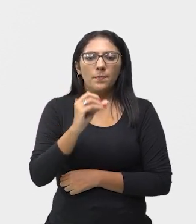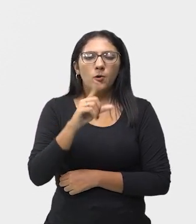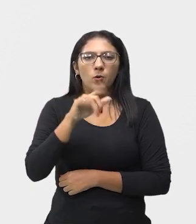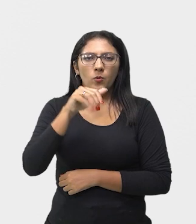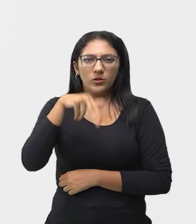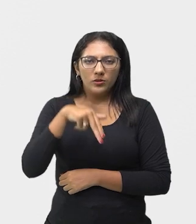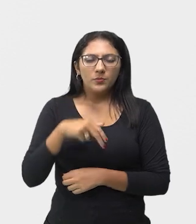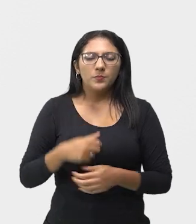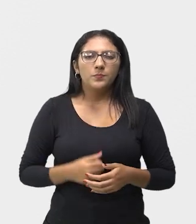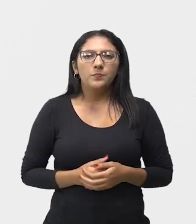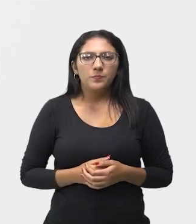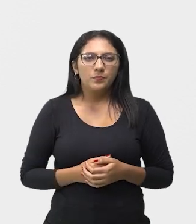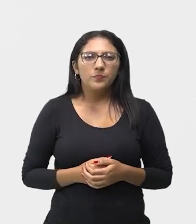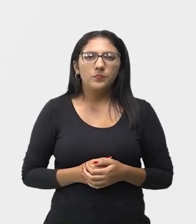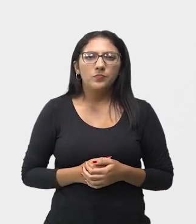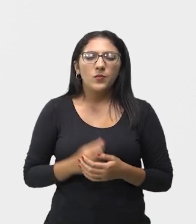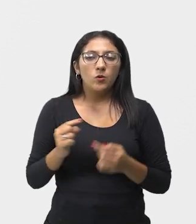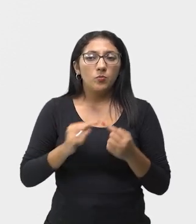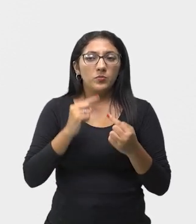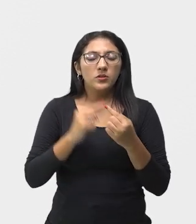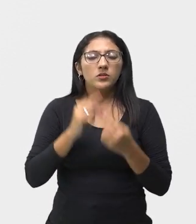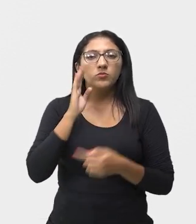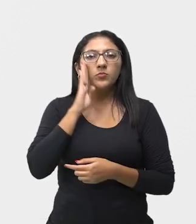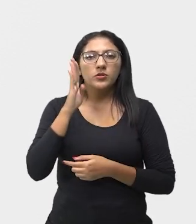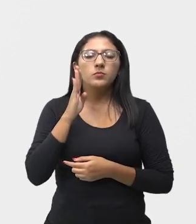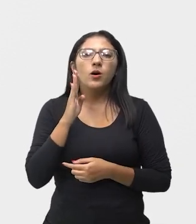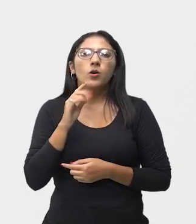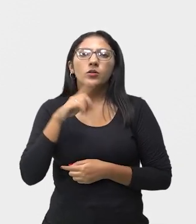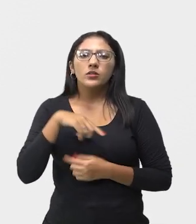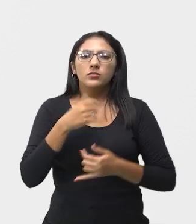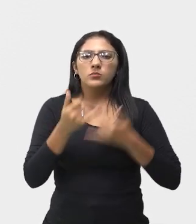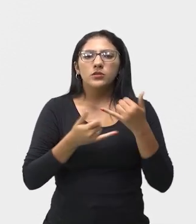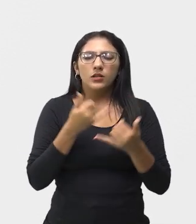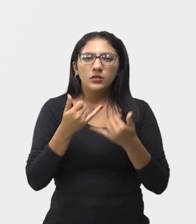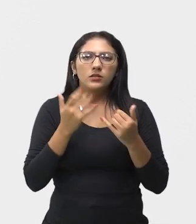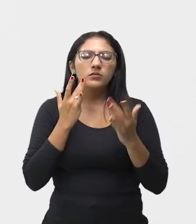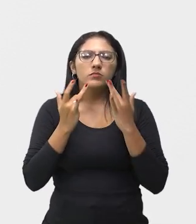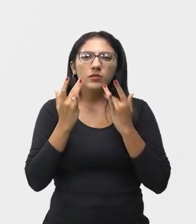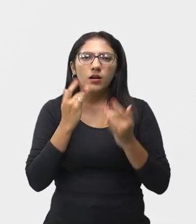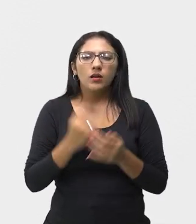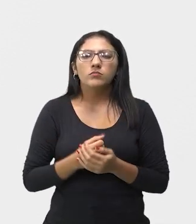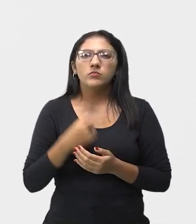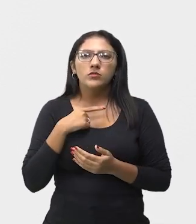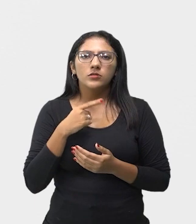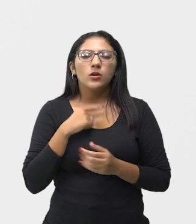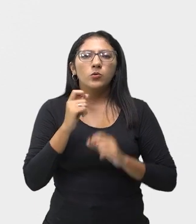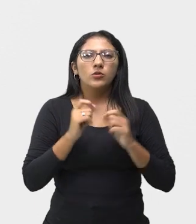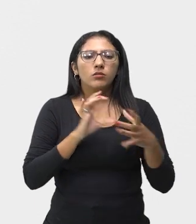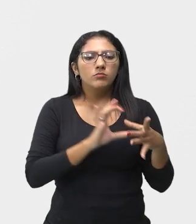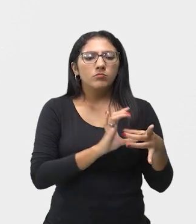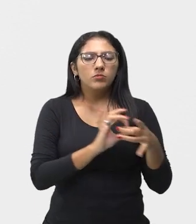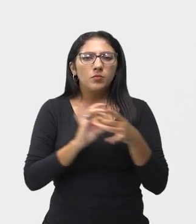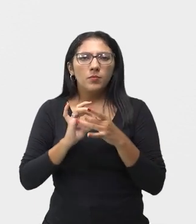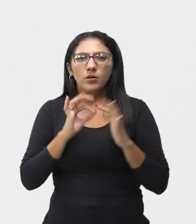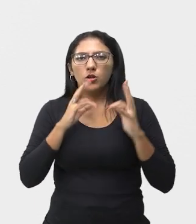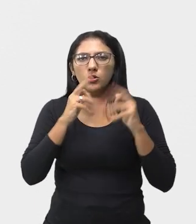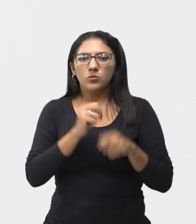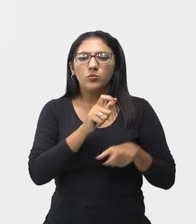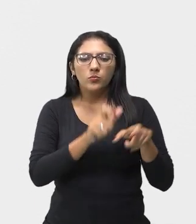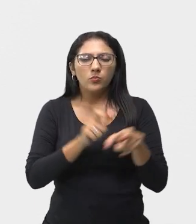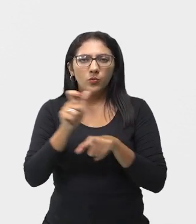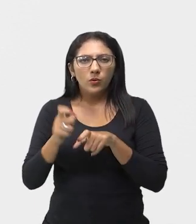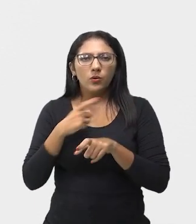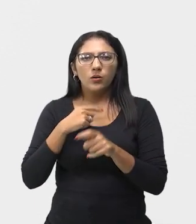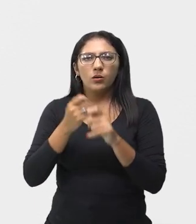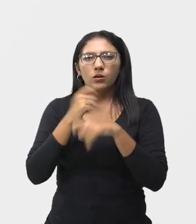o principal objetivo dos jogos teatrais consiste em fazer os participantes se expressarem de maneira